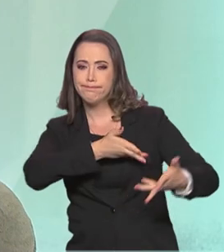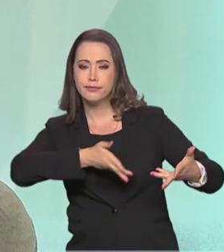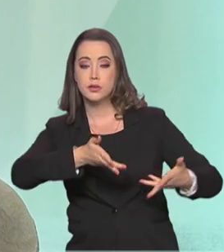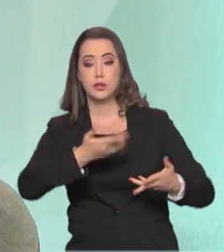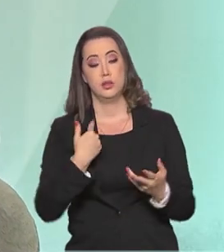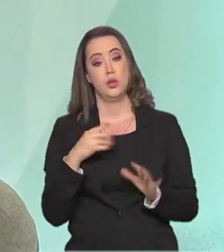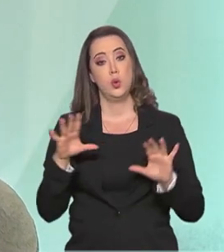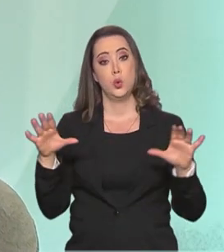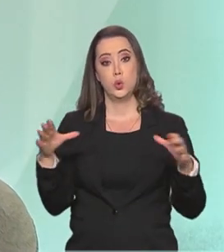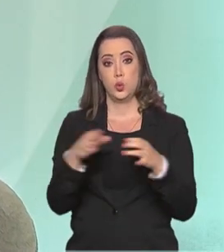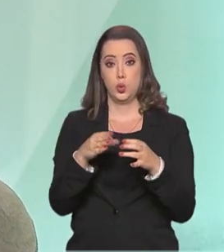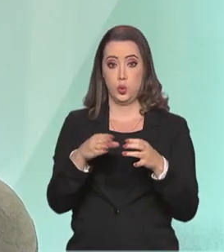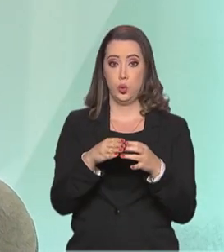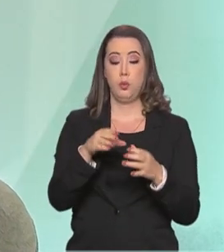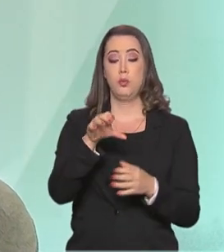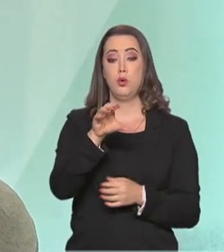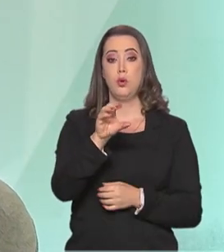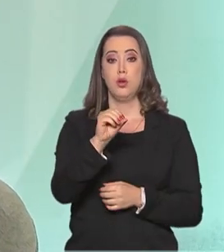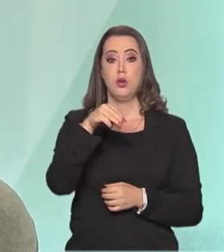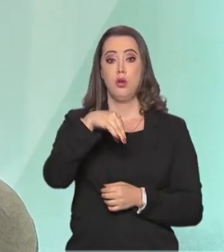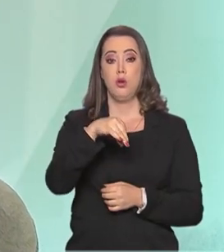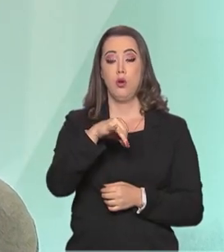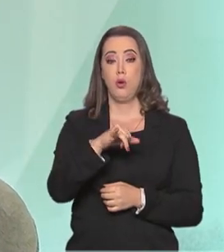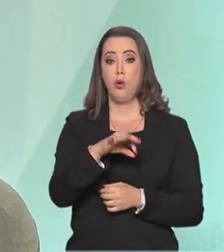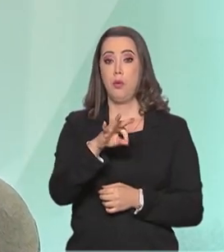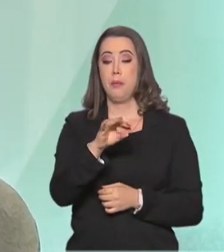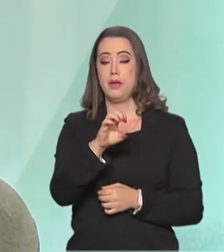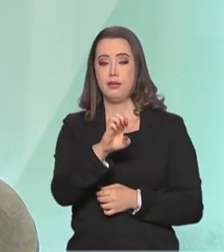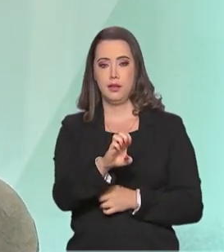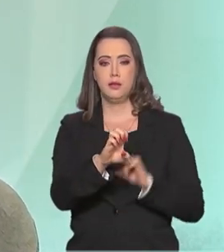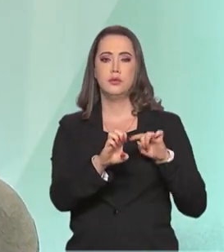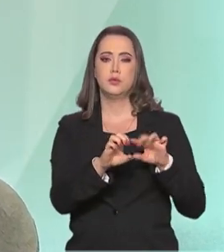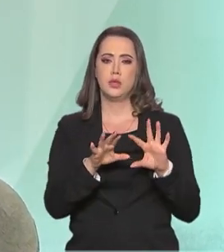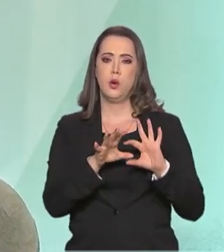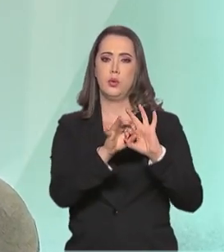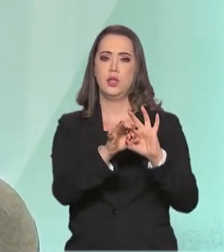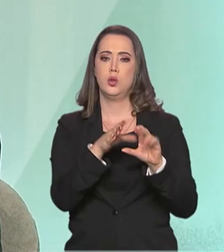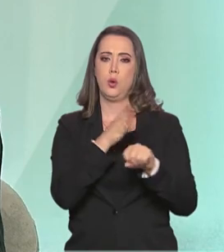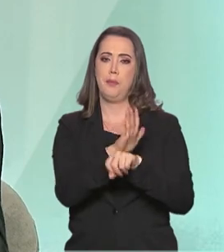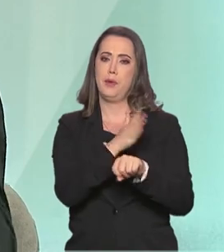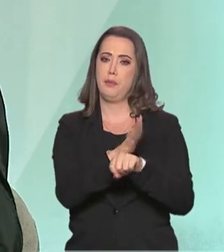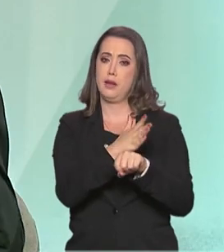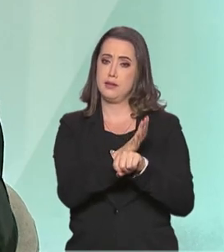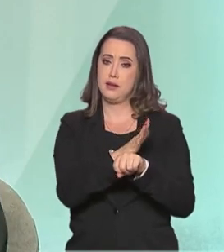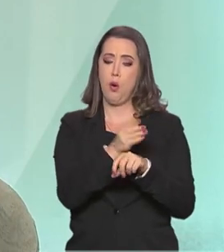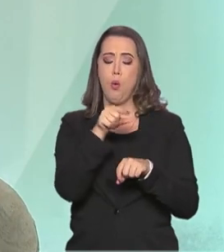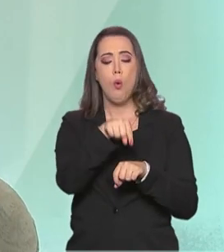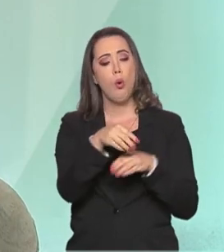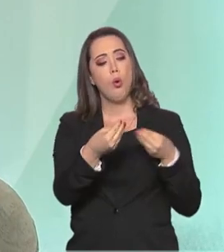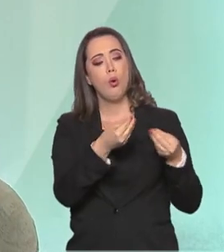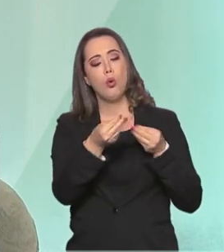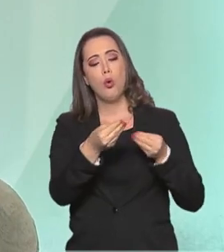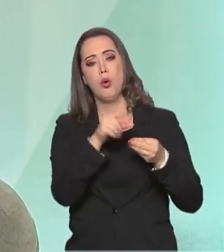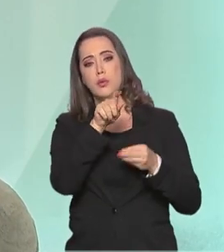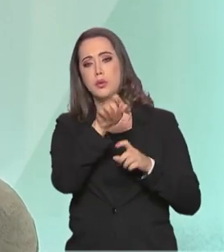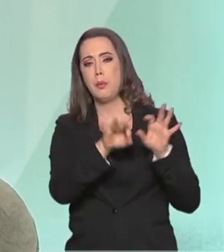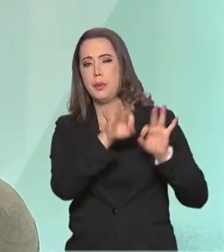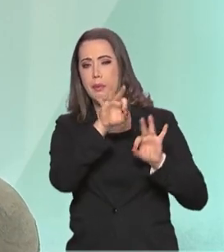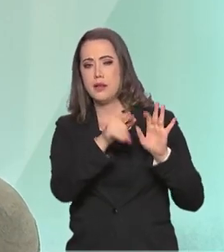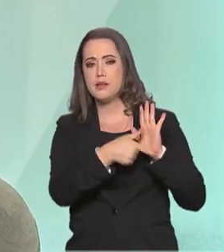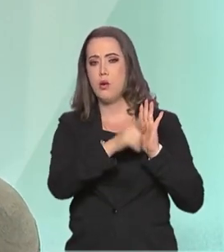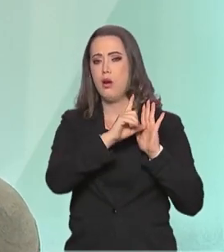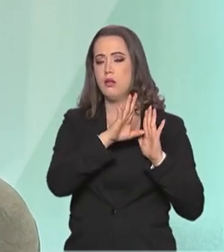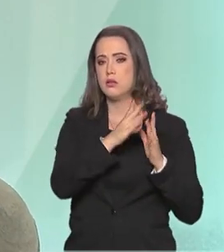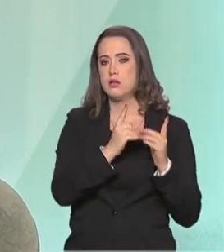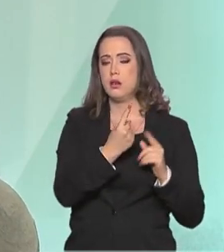Então o Comitê Olímpico Brasileiro, como você citou, ele está coligado diretamente com a preparação dos atletas. Como que esses atletas se preparam, cada